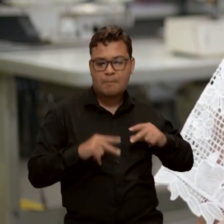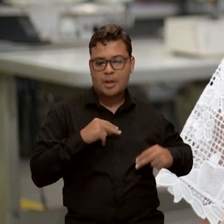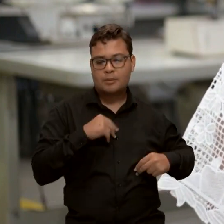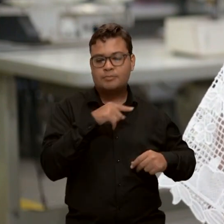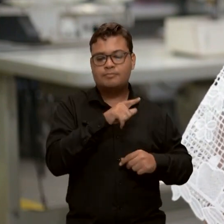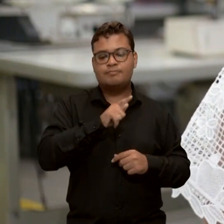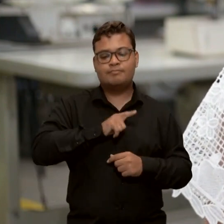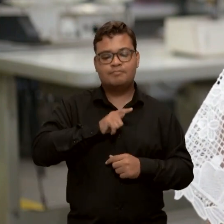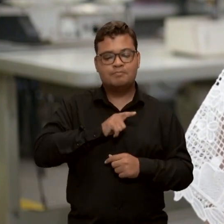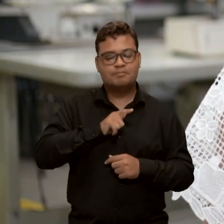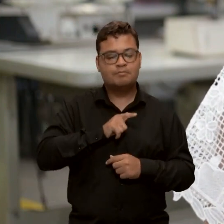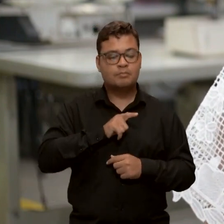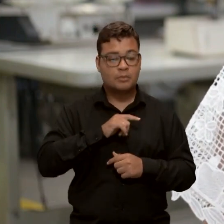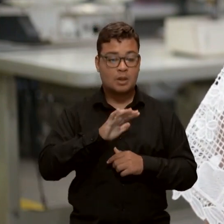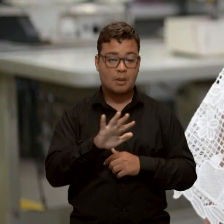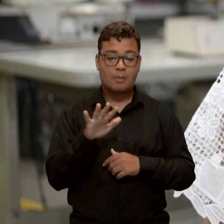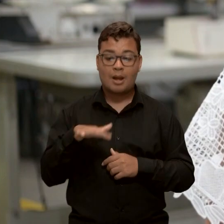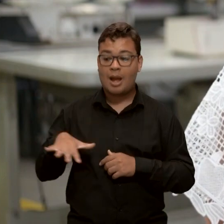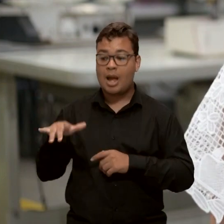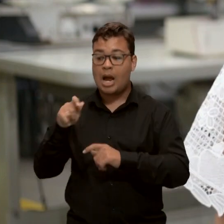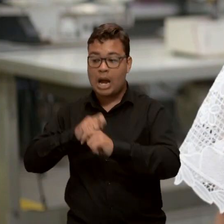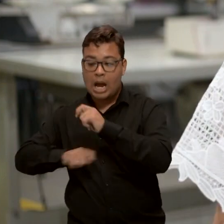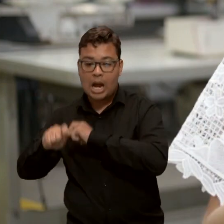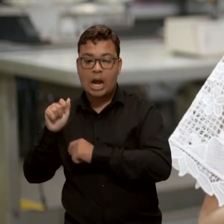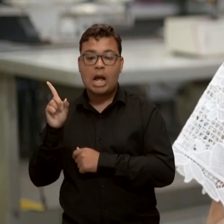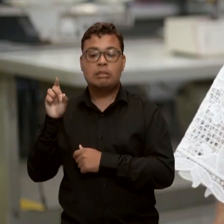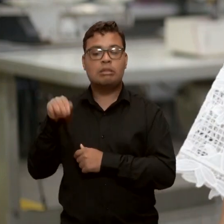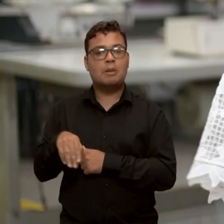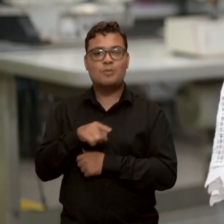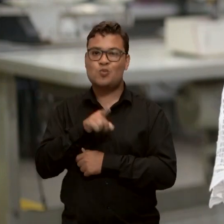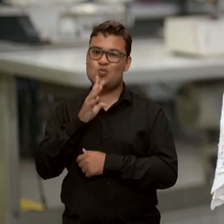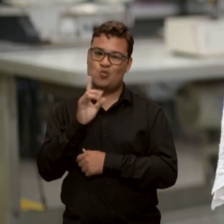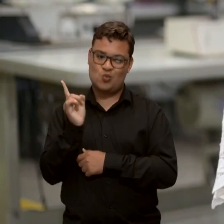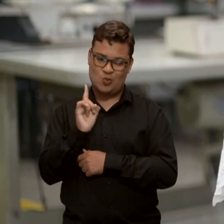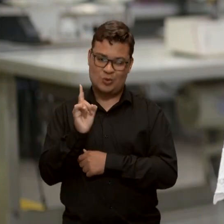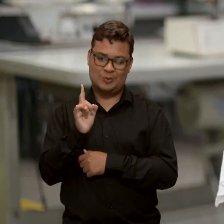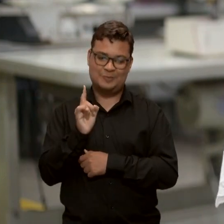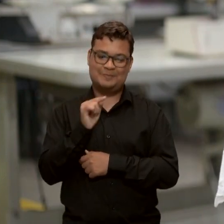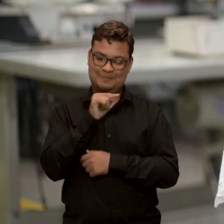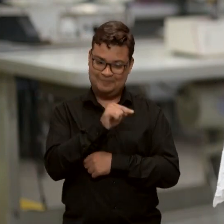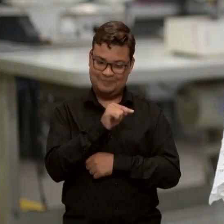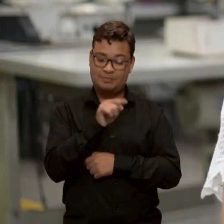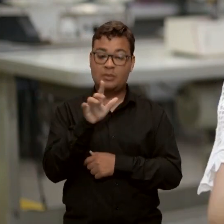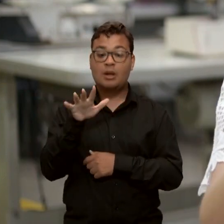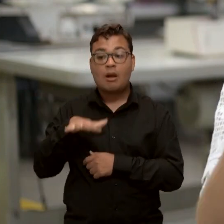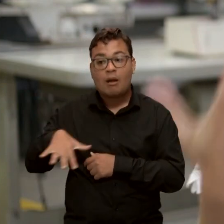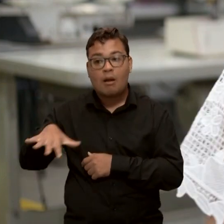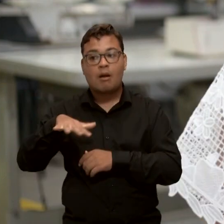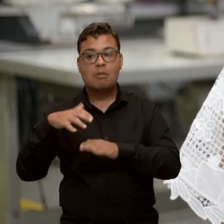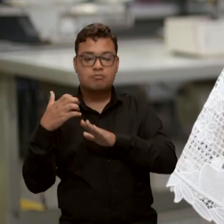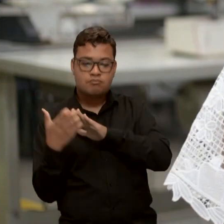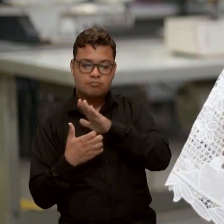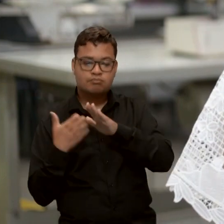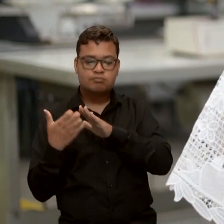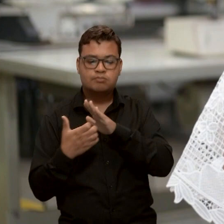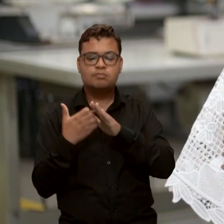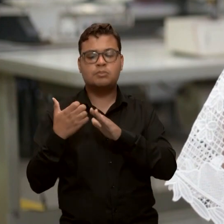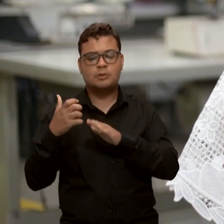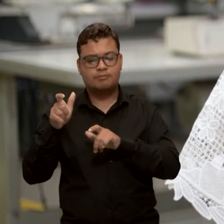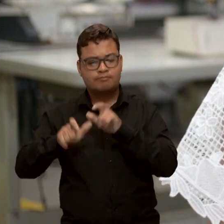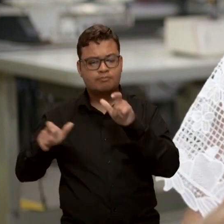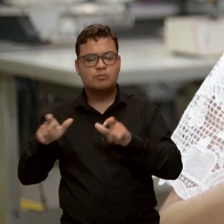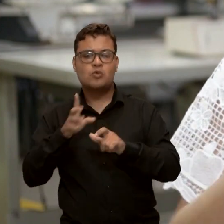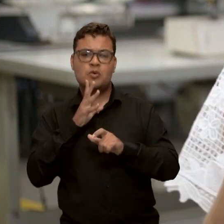com relação à questão administrativa e empresarial. E do outro lado a gente também tem um grupo de empresários, também sem muita experiência na